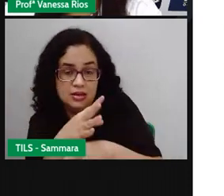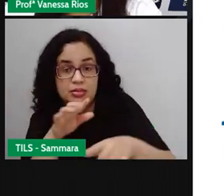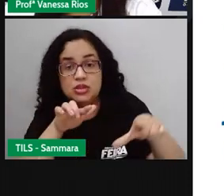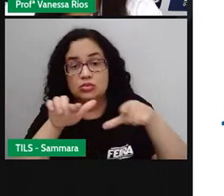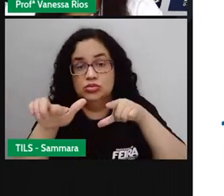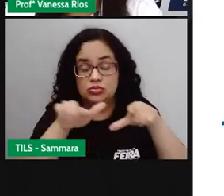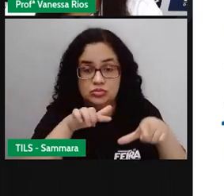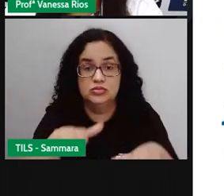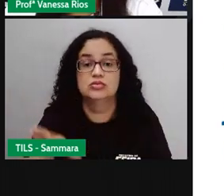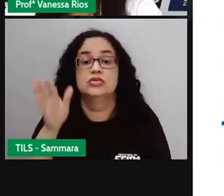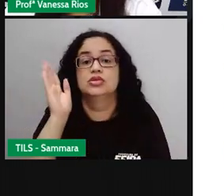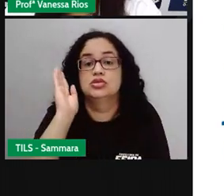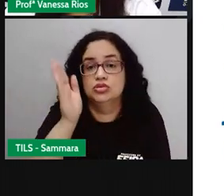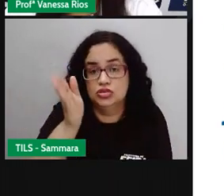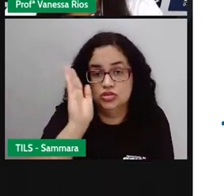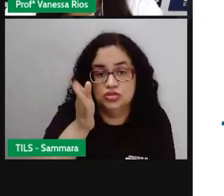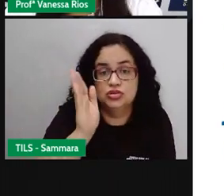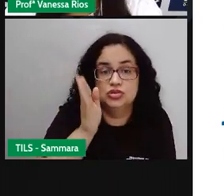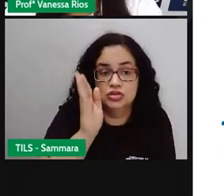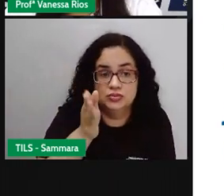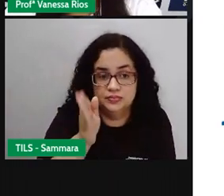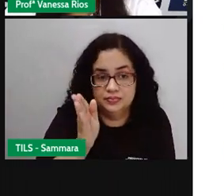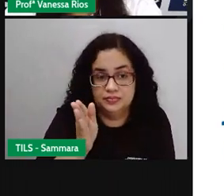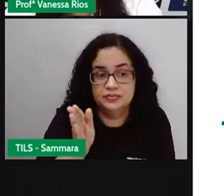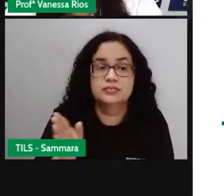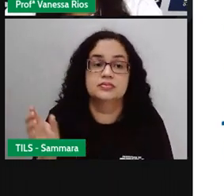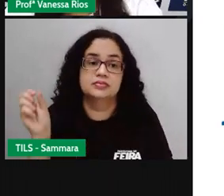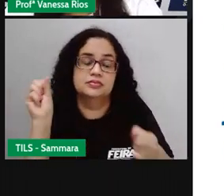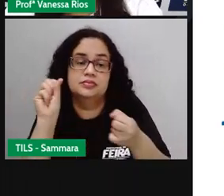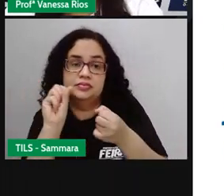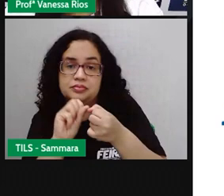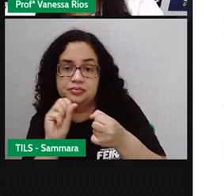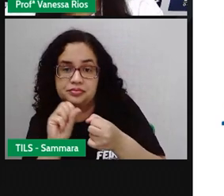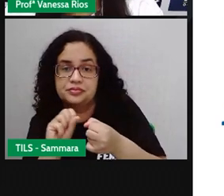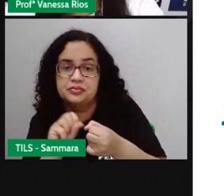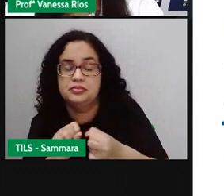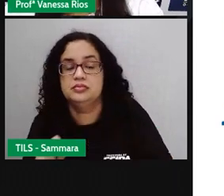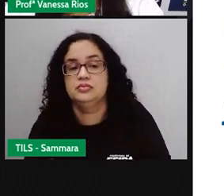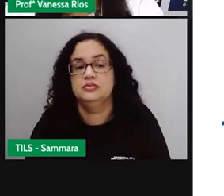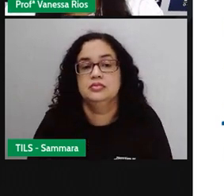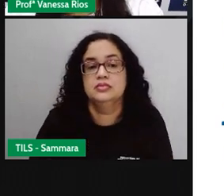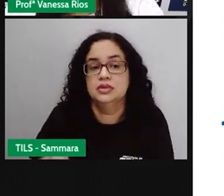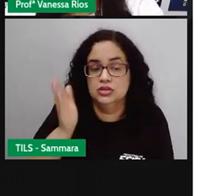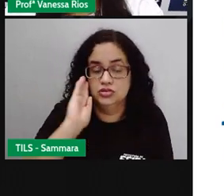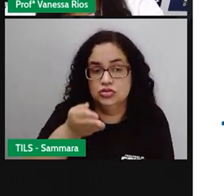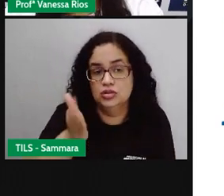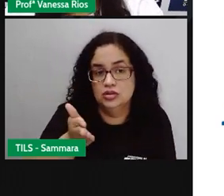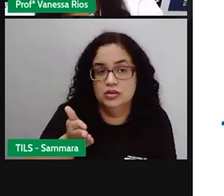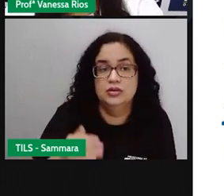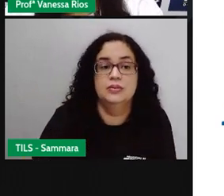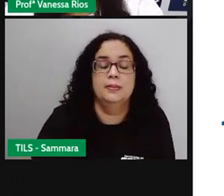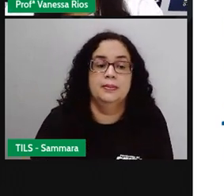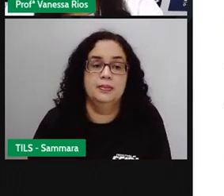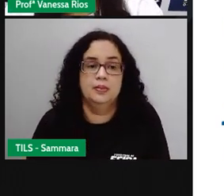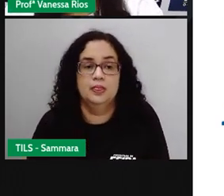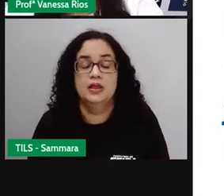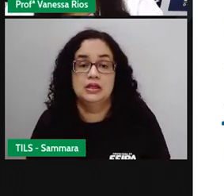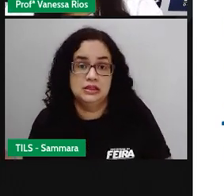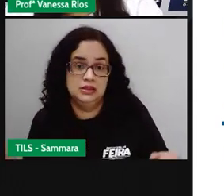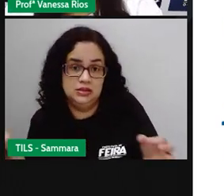então é algo que já foi concluído que já foi realizado é uma ação já feita então